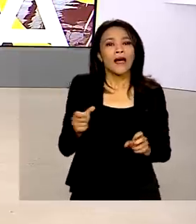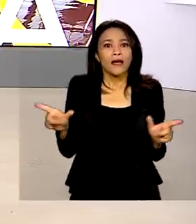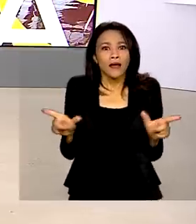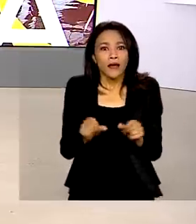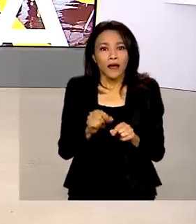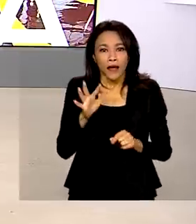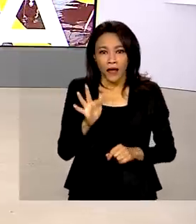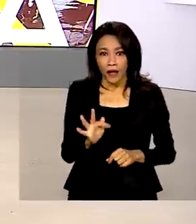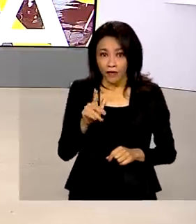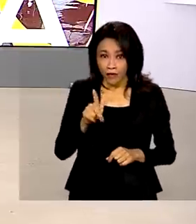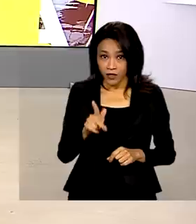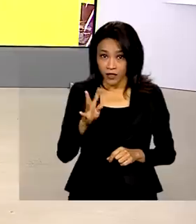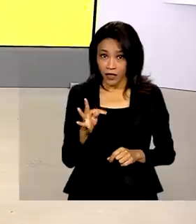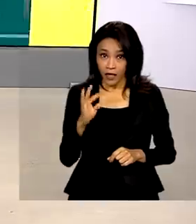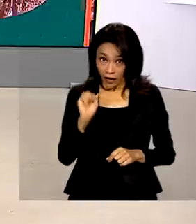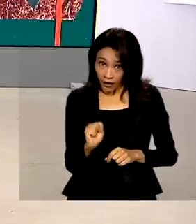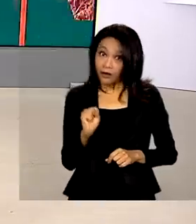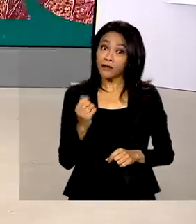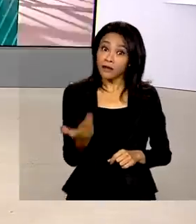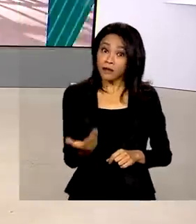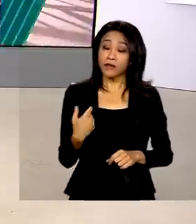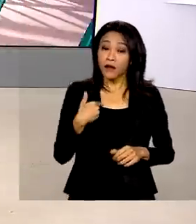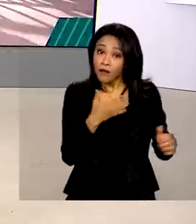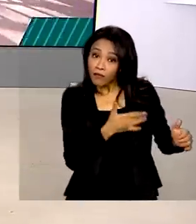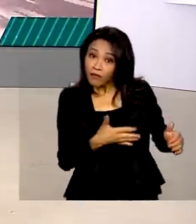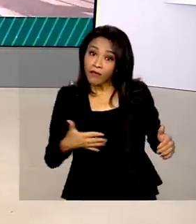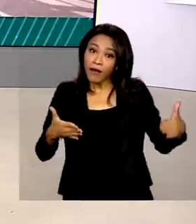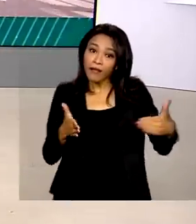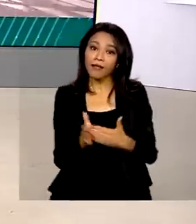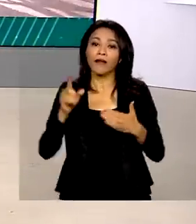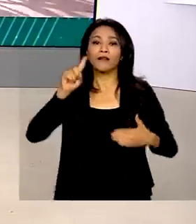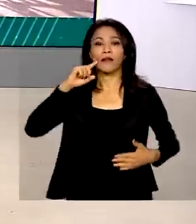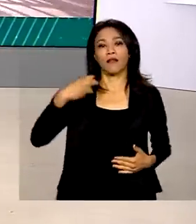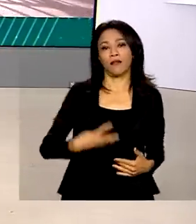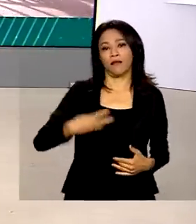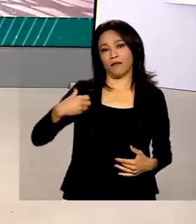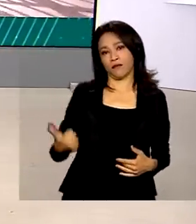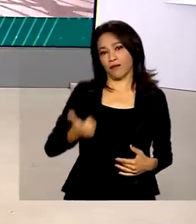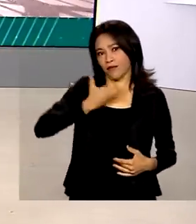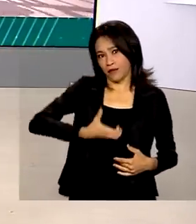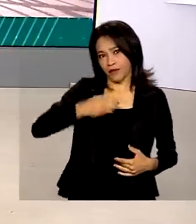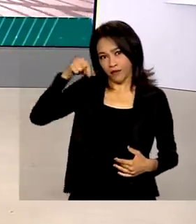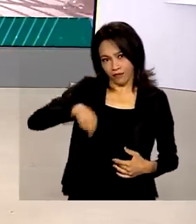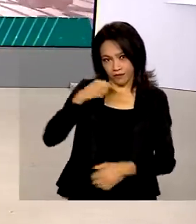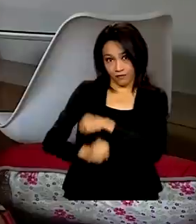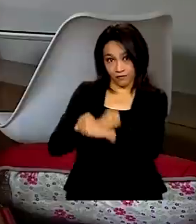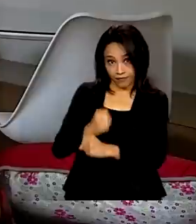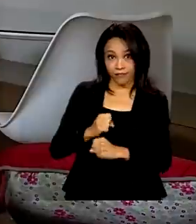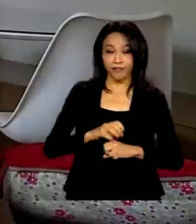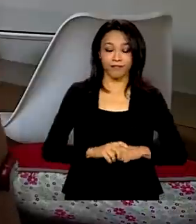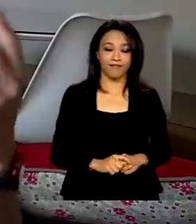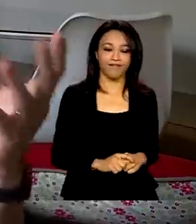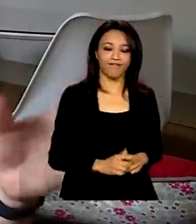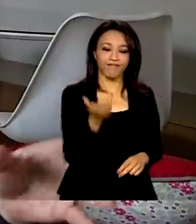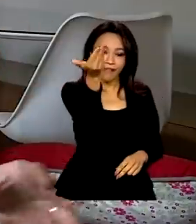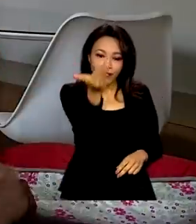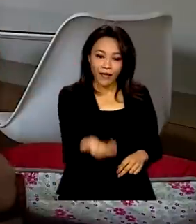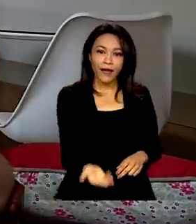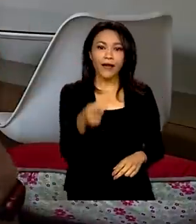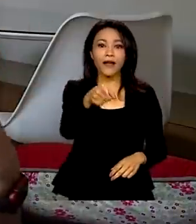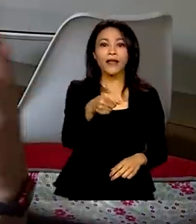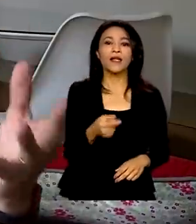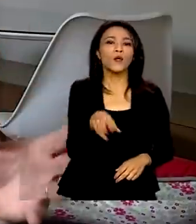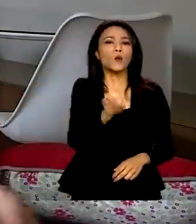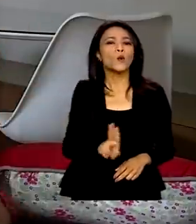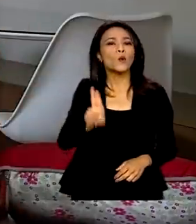FGTS. O prazo para o saque vai até 31 de dezembro deste ano. Marcos usou